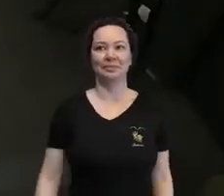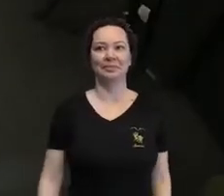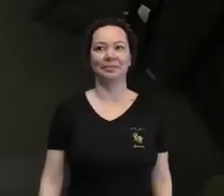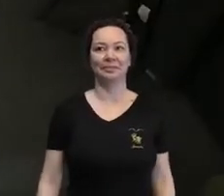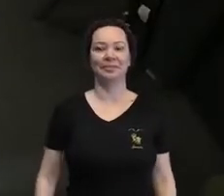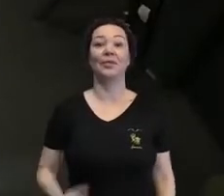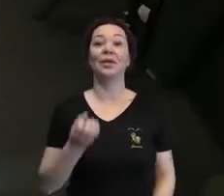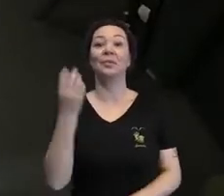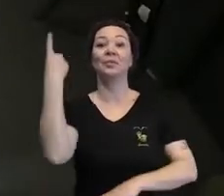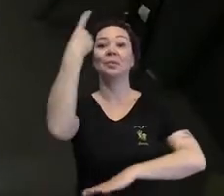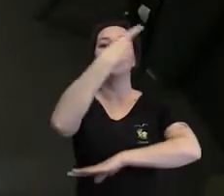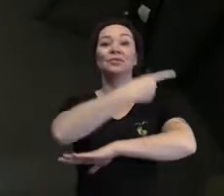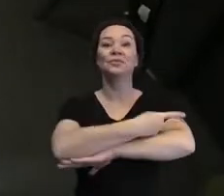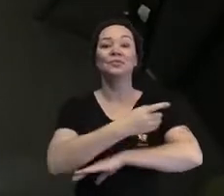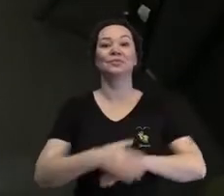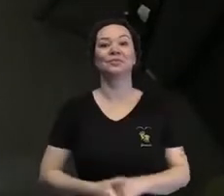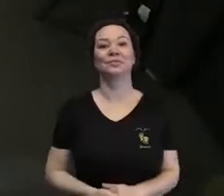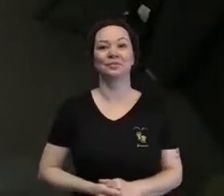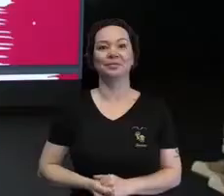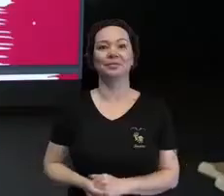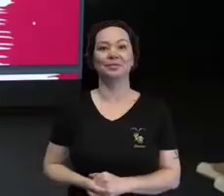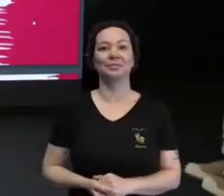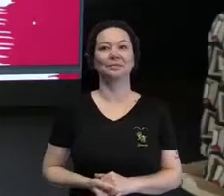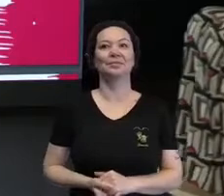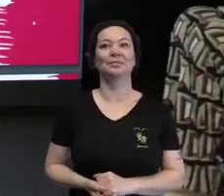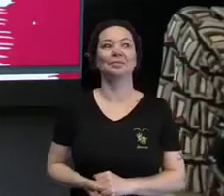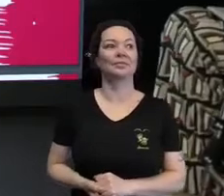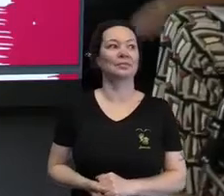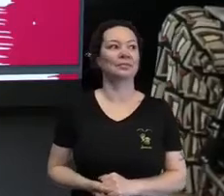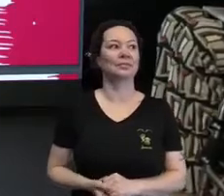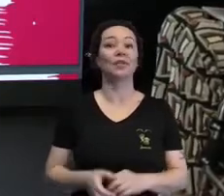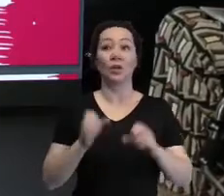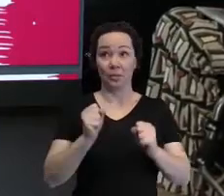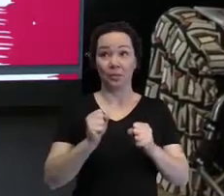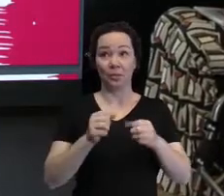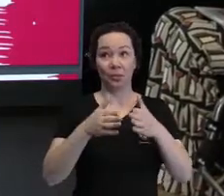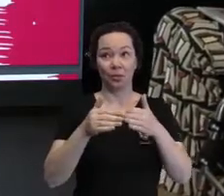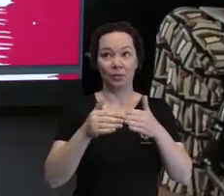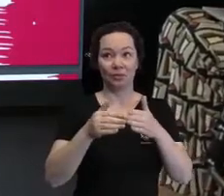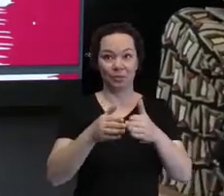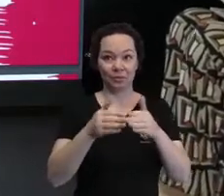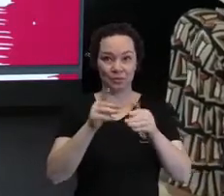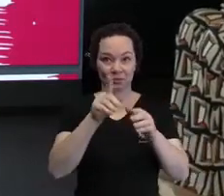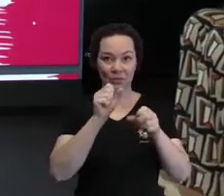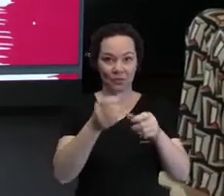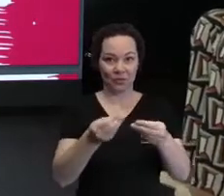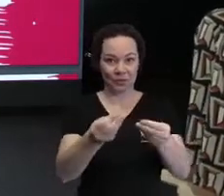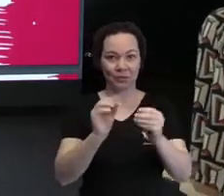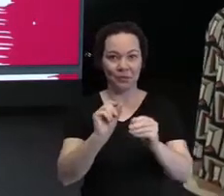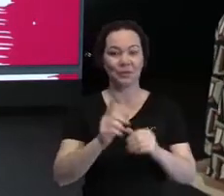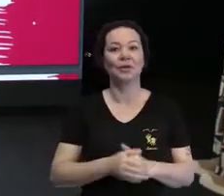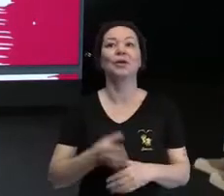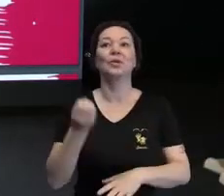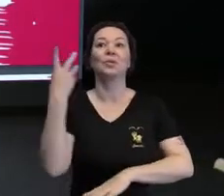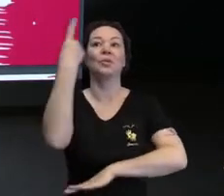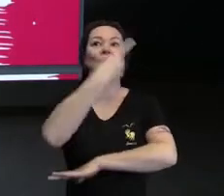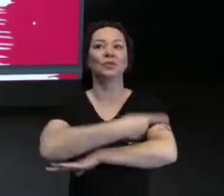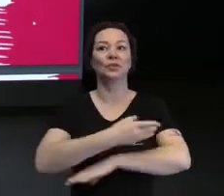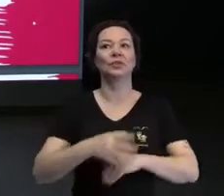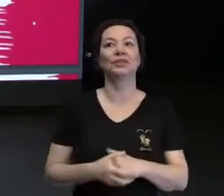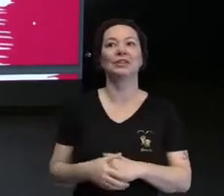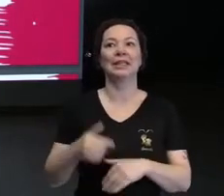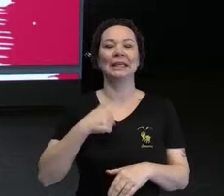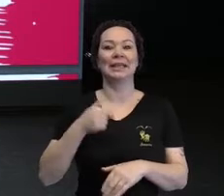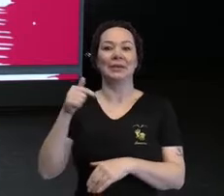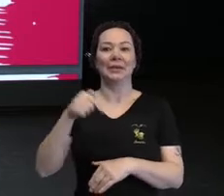Bom dia, tá ligado? Bom dia, eu posso pedir pra vocês segurarem pra mim? Bom dia, tô